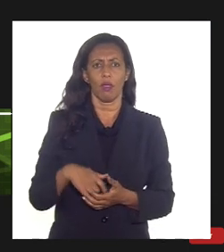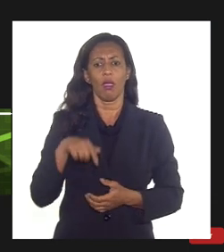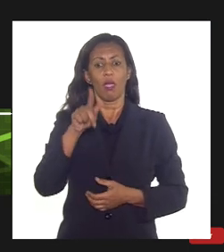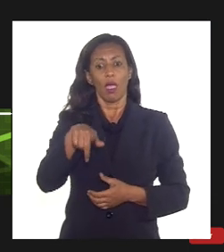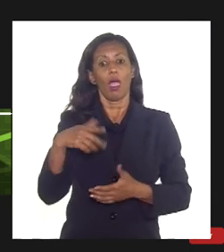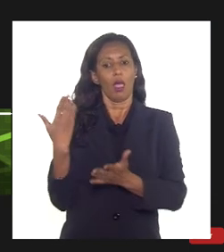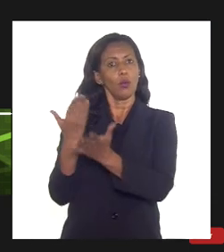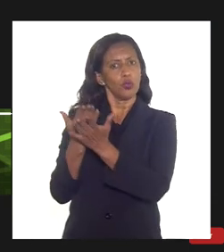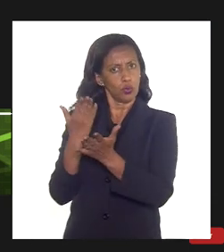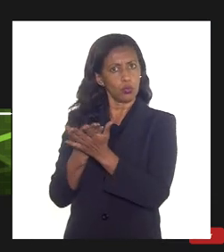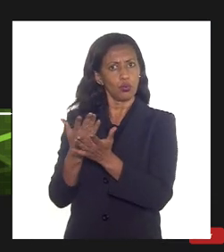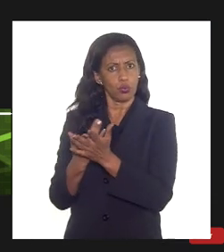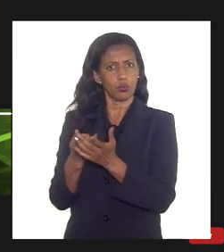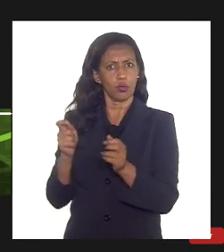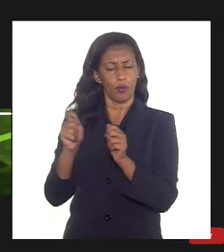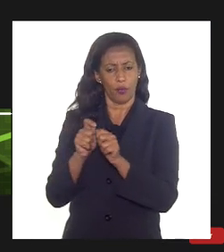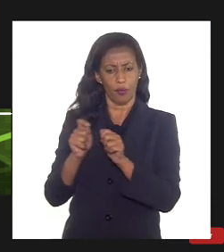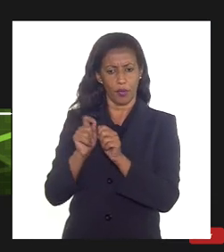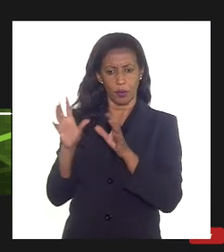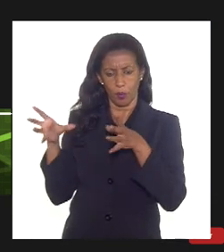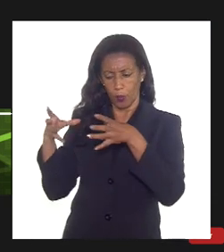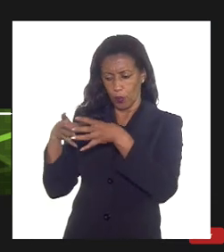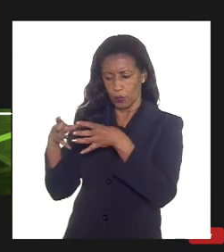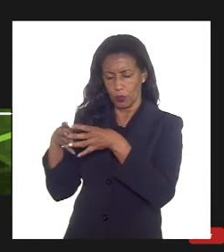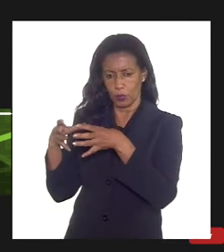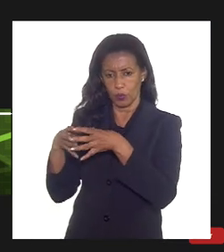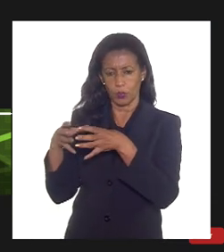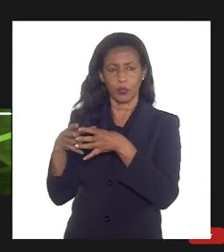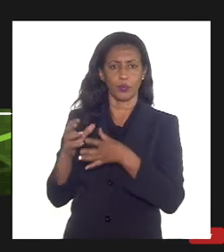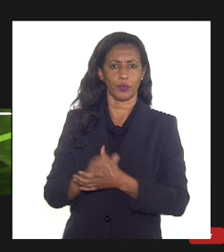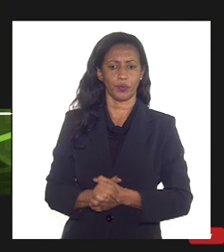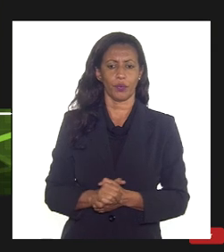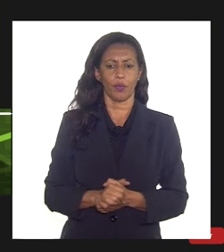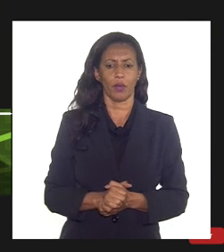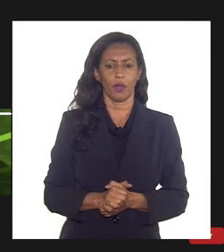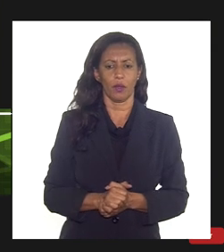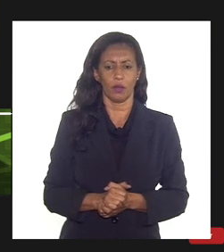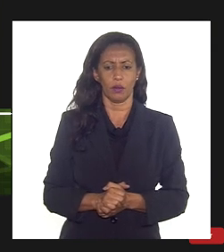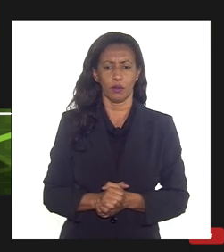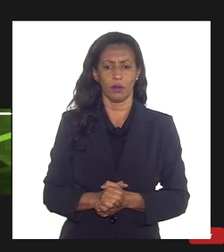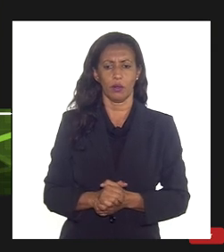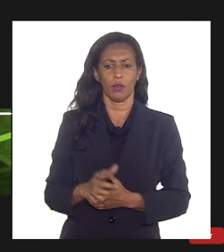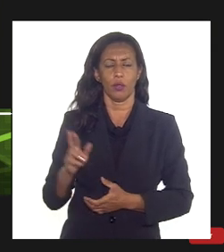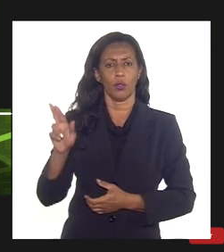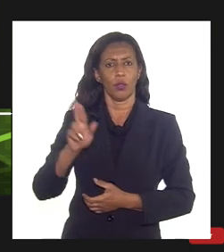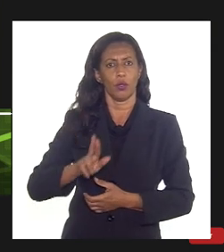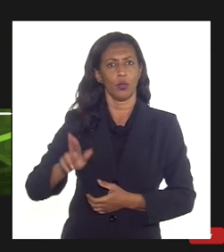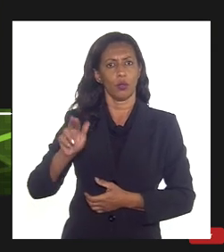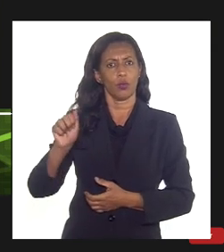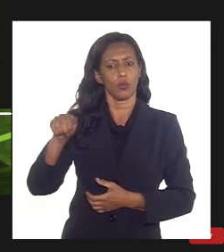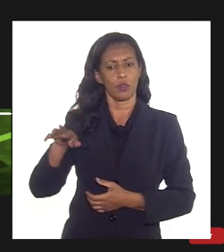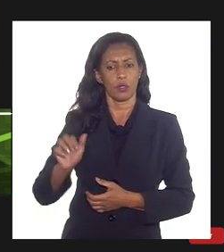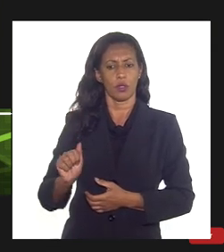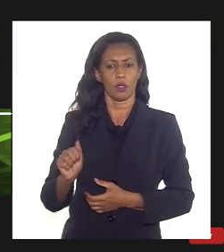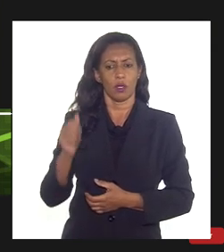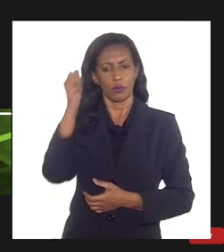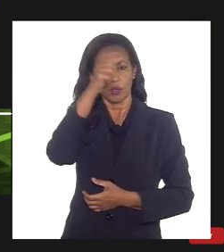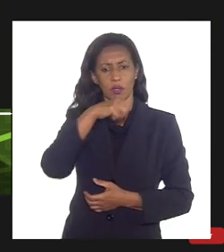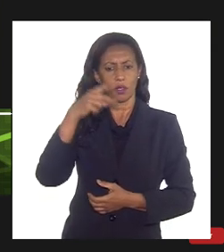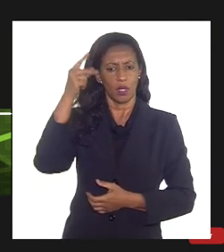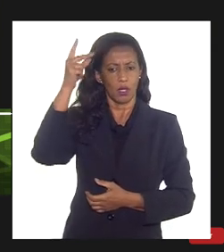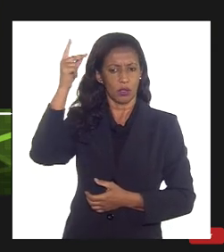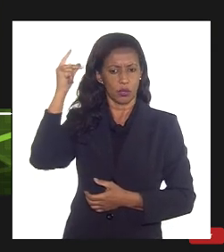foi feito por esse pessoal que está ali usando nesse caso que esse artigo